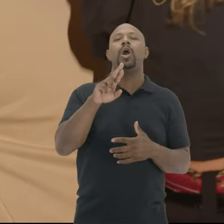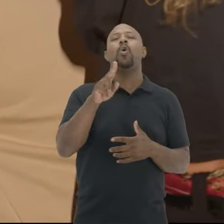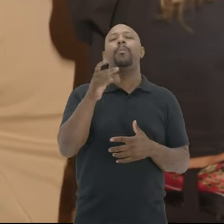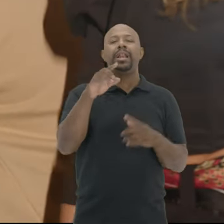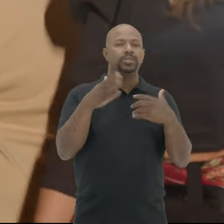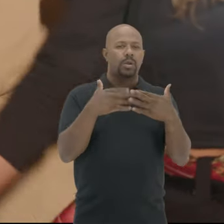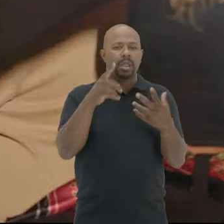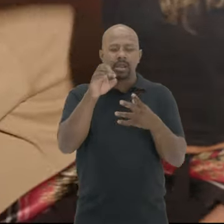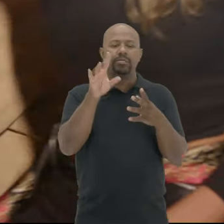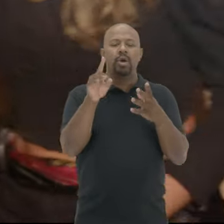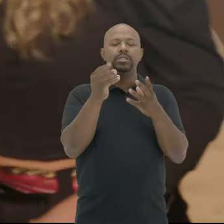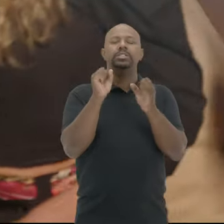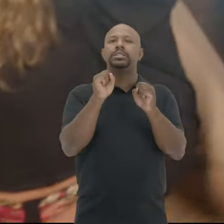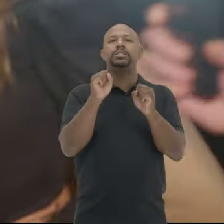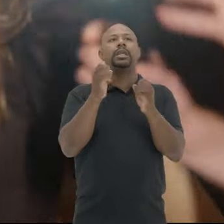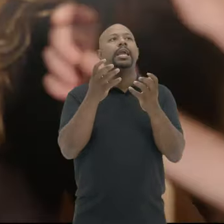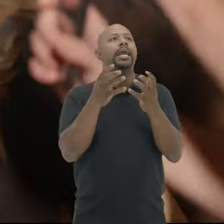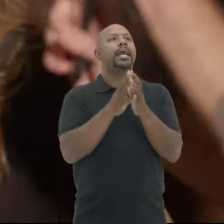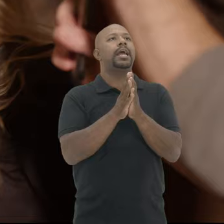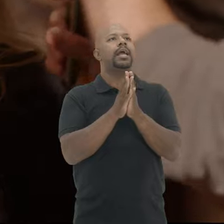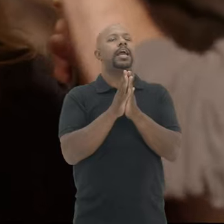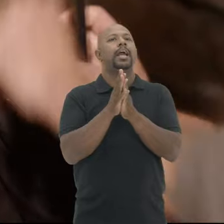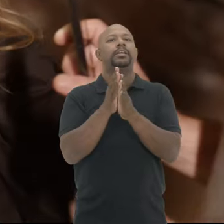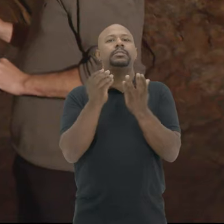qualquer resquício Facilmente ela seria